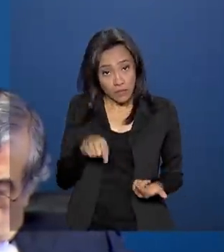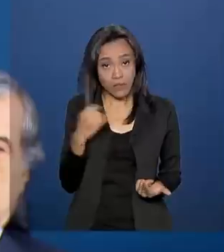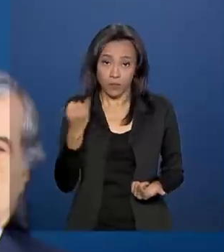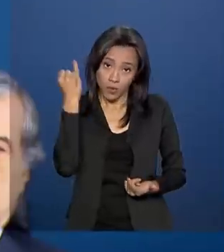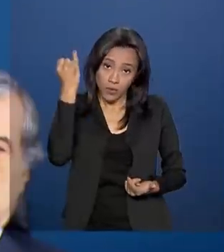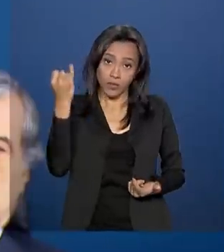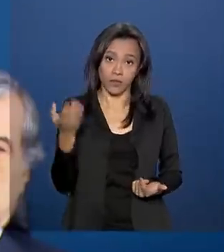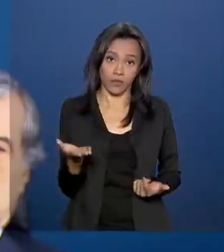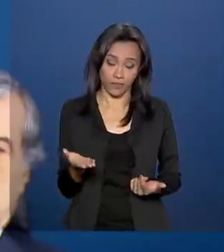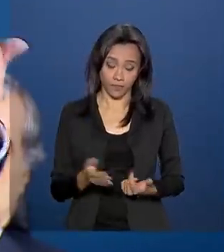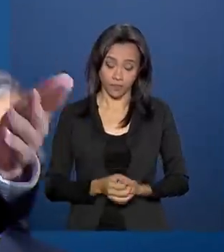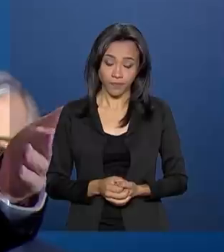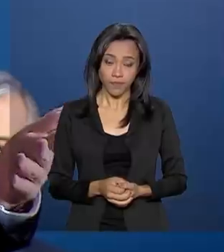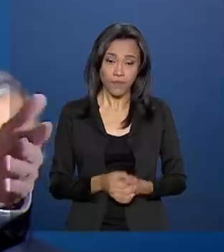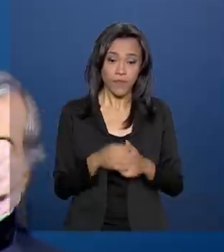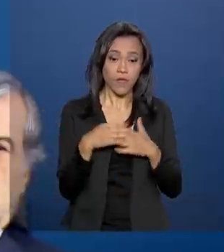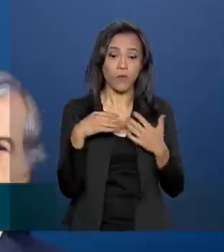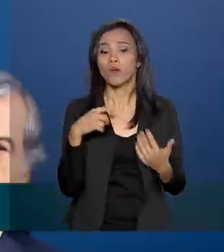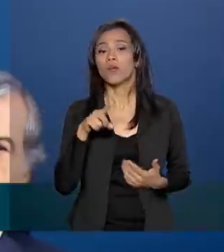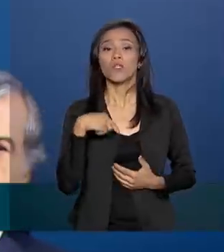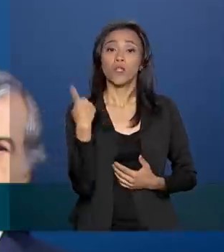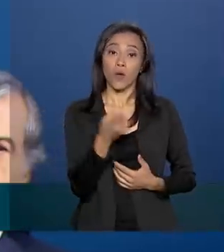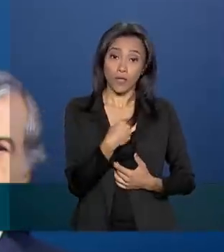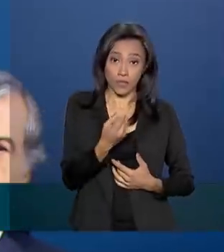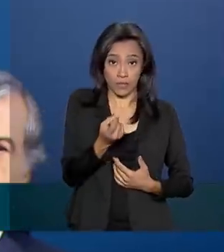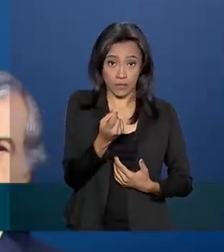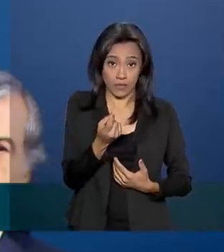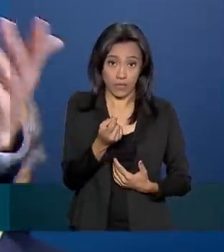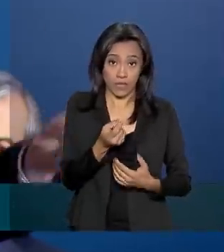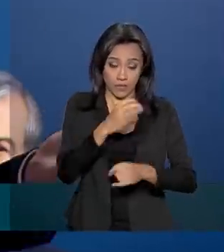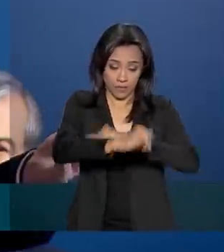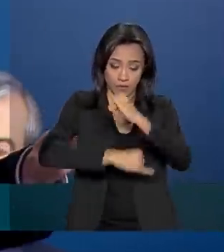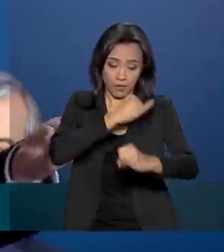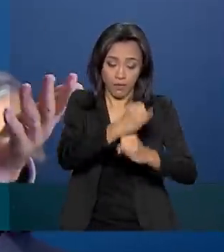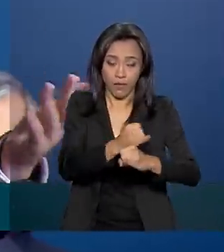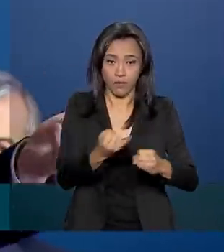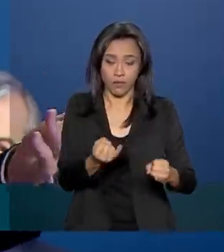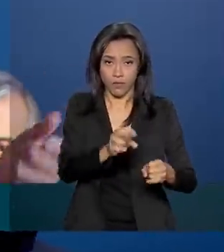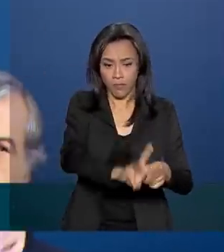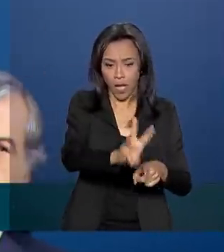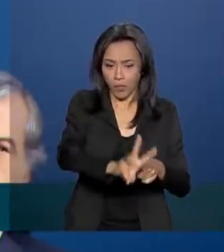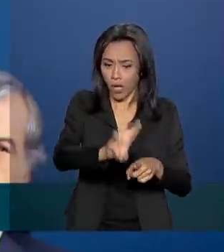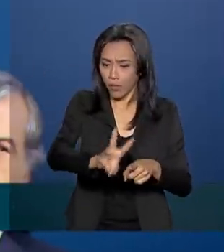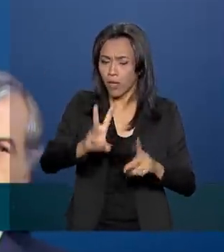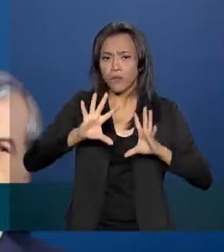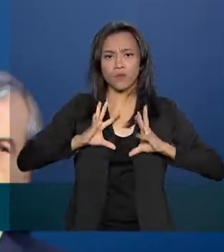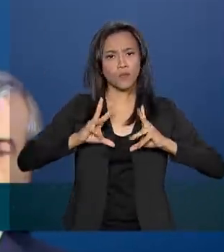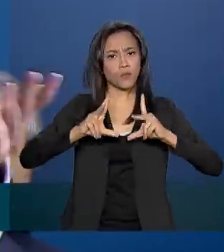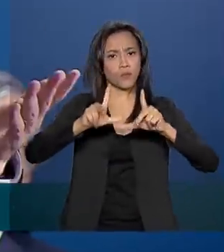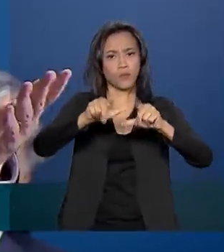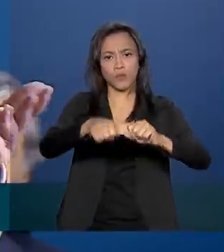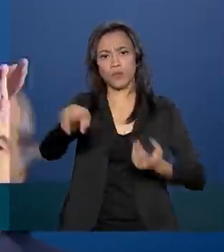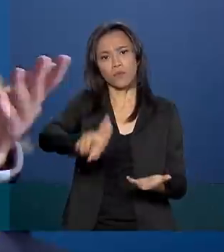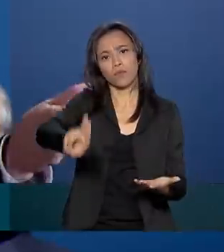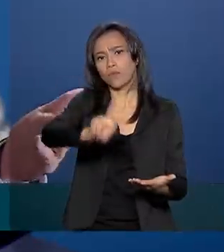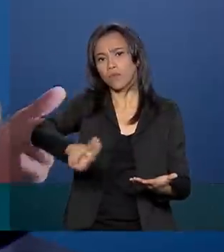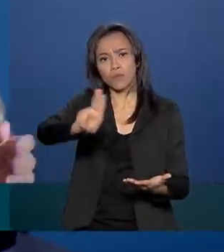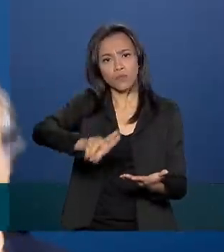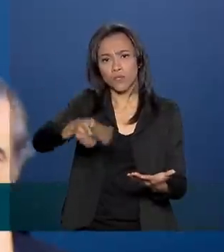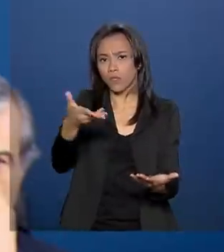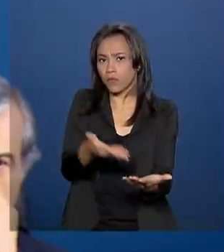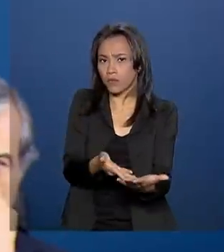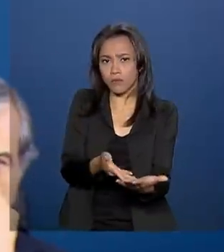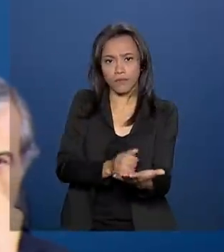para nós. Nós estamos no ambiente da internet, nós estamos com o mundo na palma de nossas